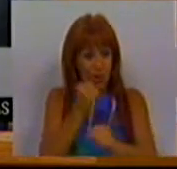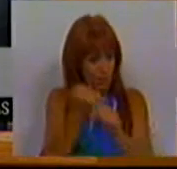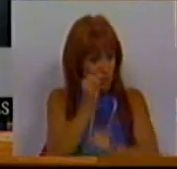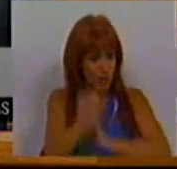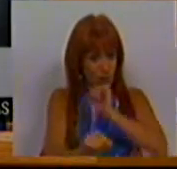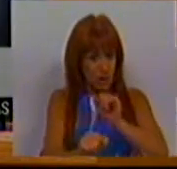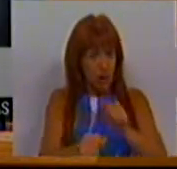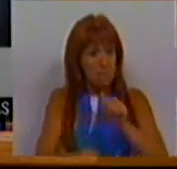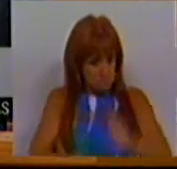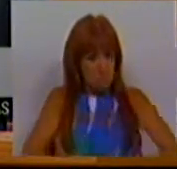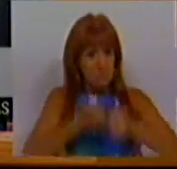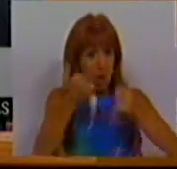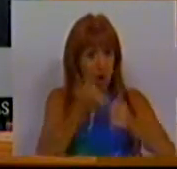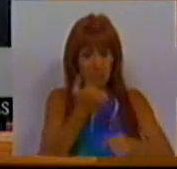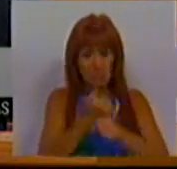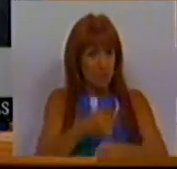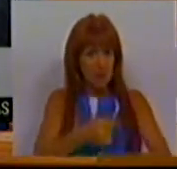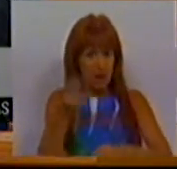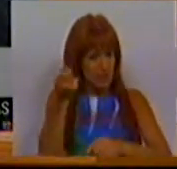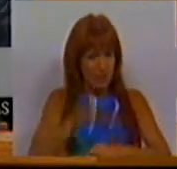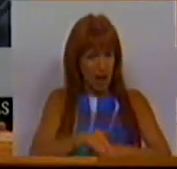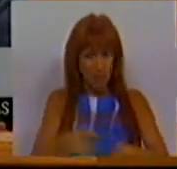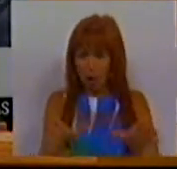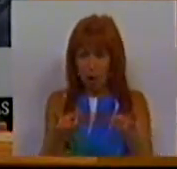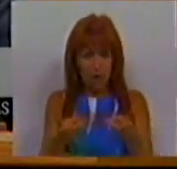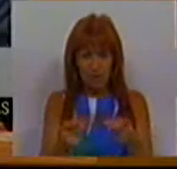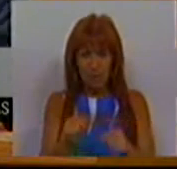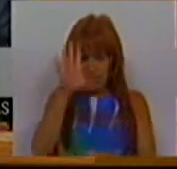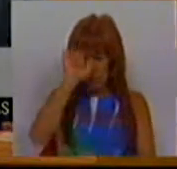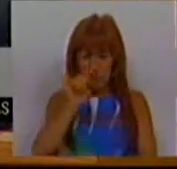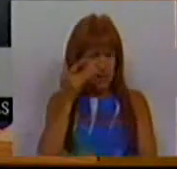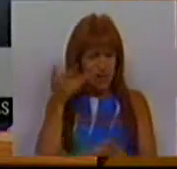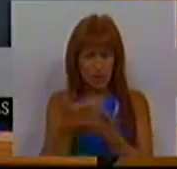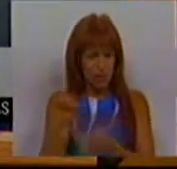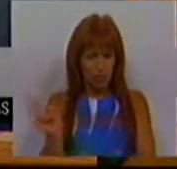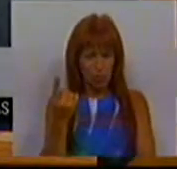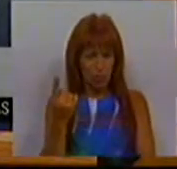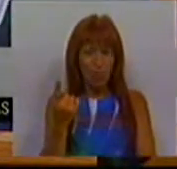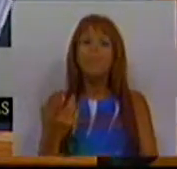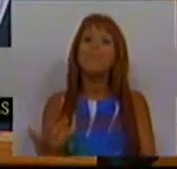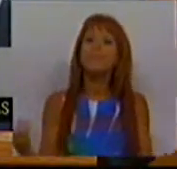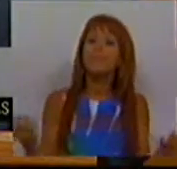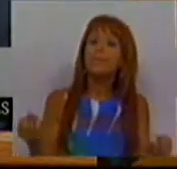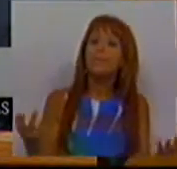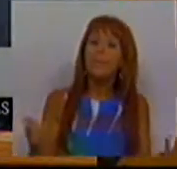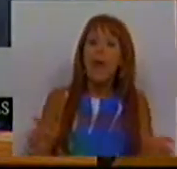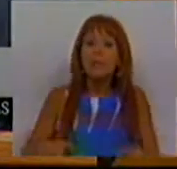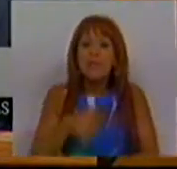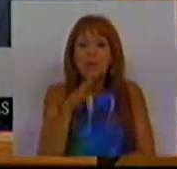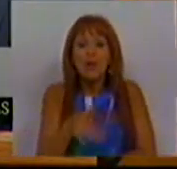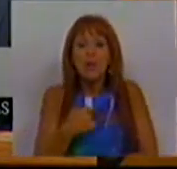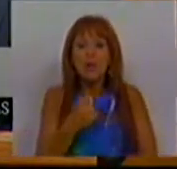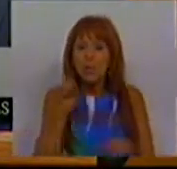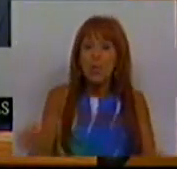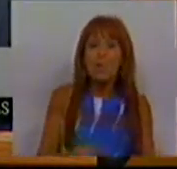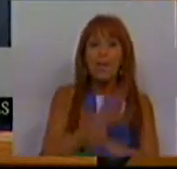funcionamento seja mais eficaz e fique mais barato ao orçamento do Ministério dos Negócios Estrangeiros. Além disso, é preciso dizer de